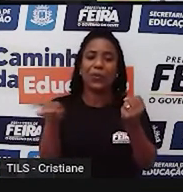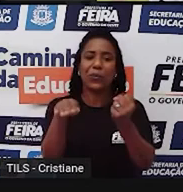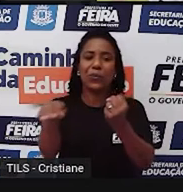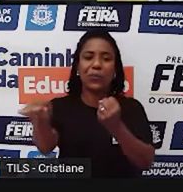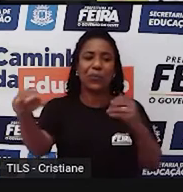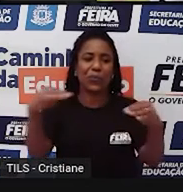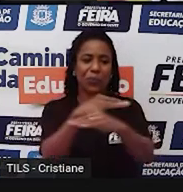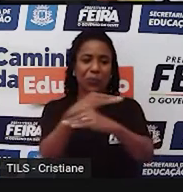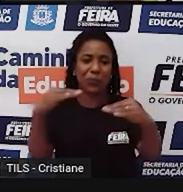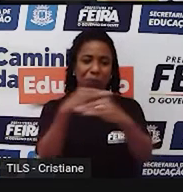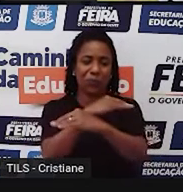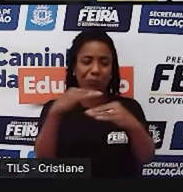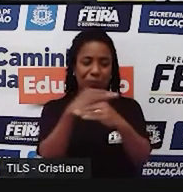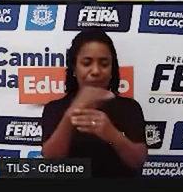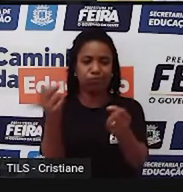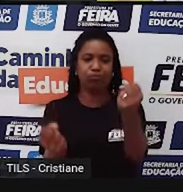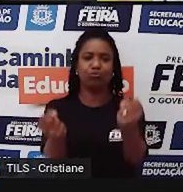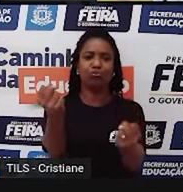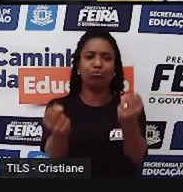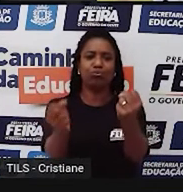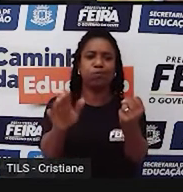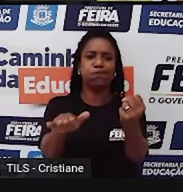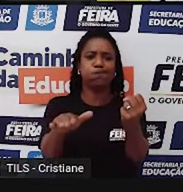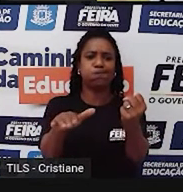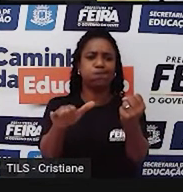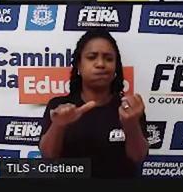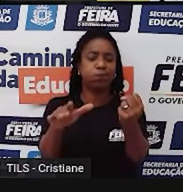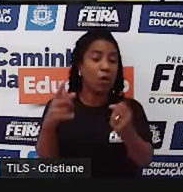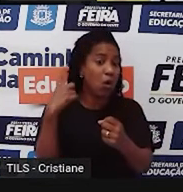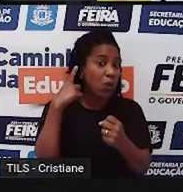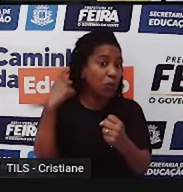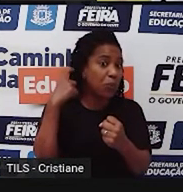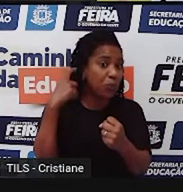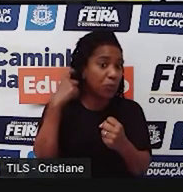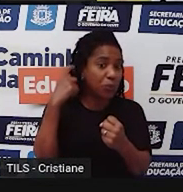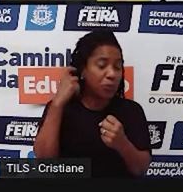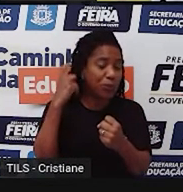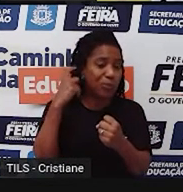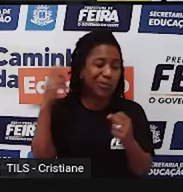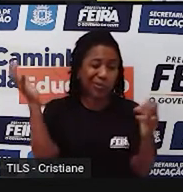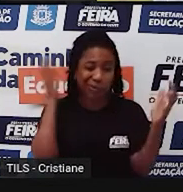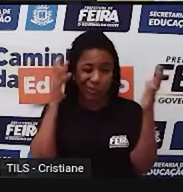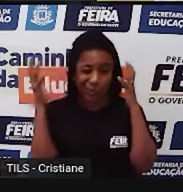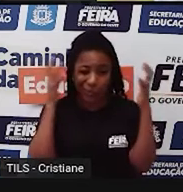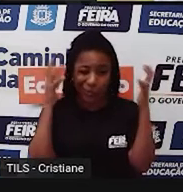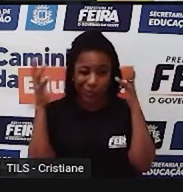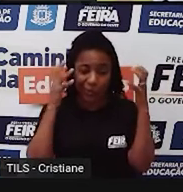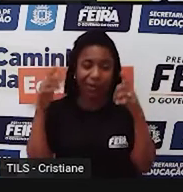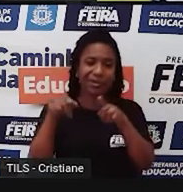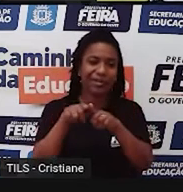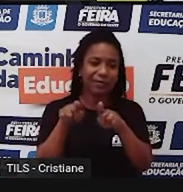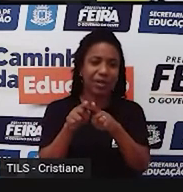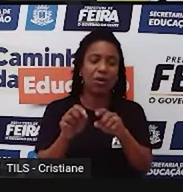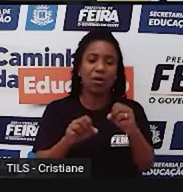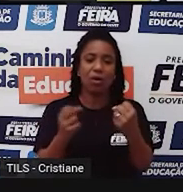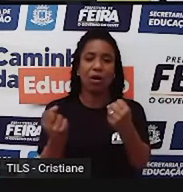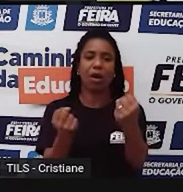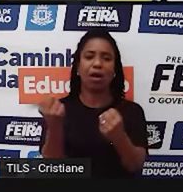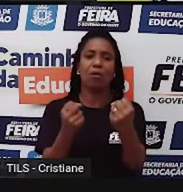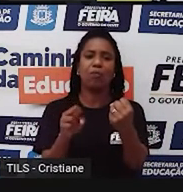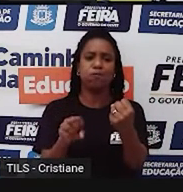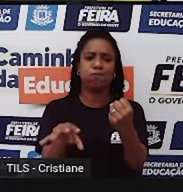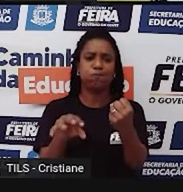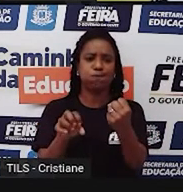por exemplo, com quem mora lá no campo, que as atividades agrícolas, elas impactam também, né, o ambiente.